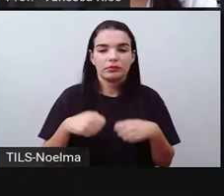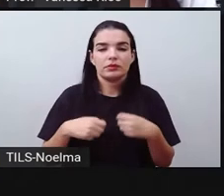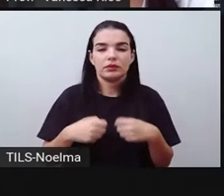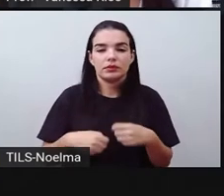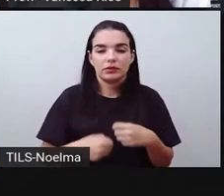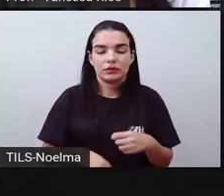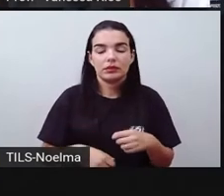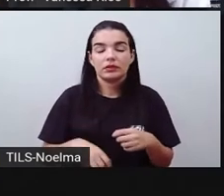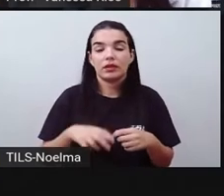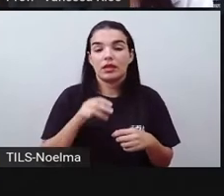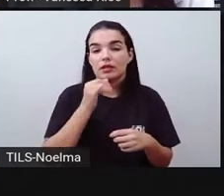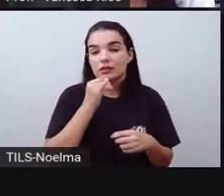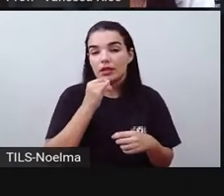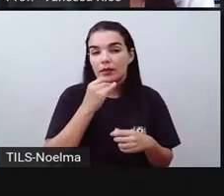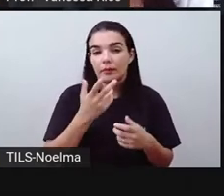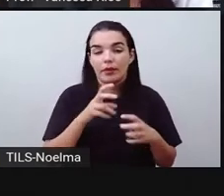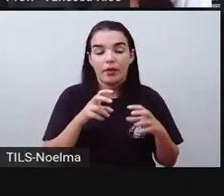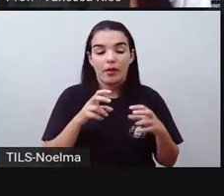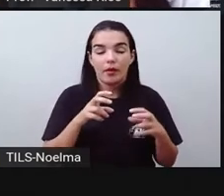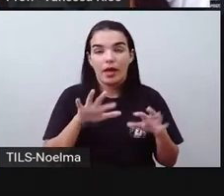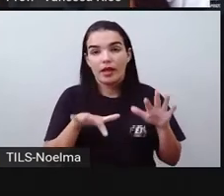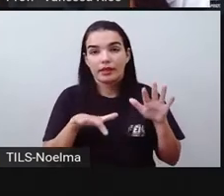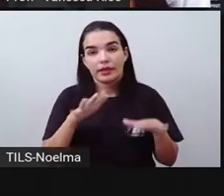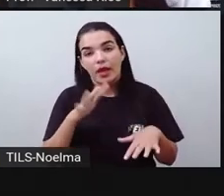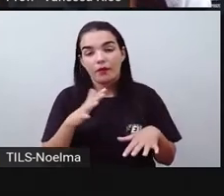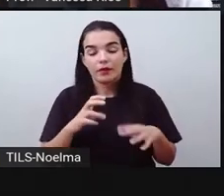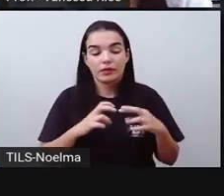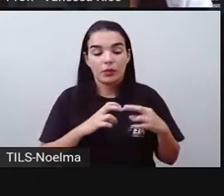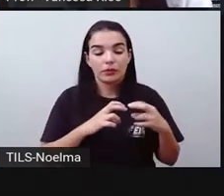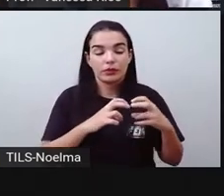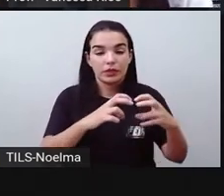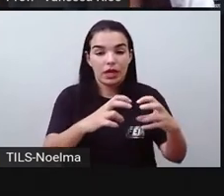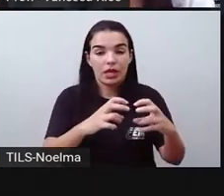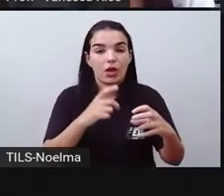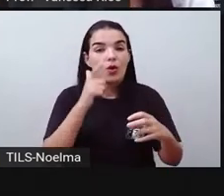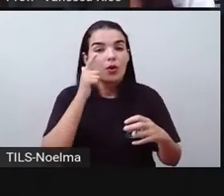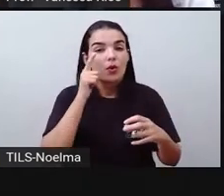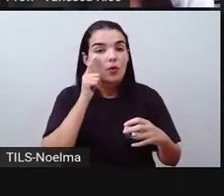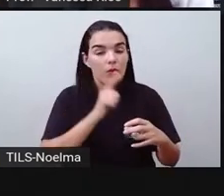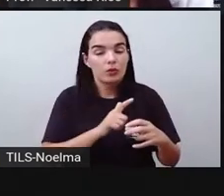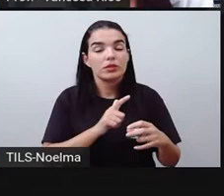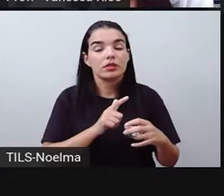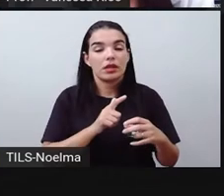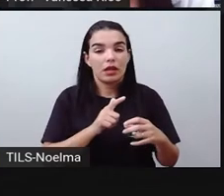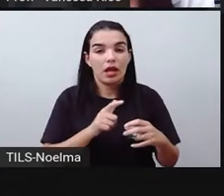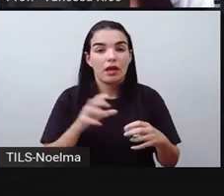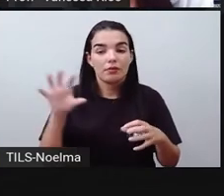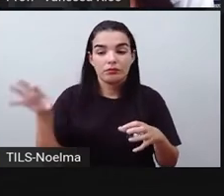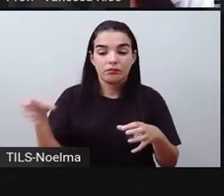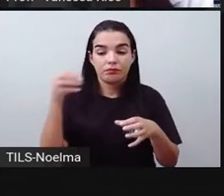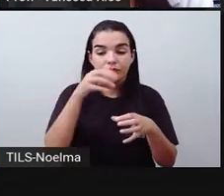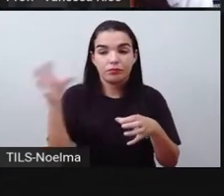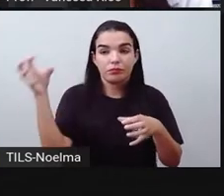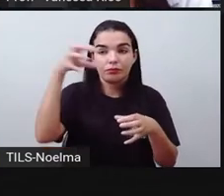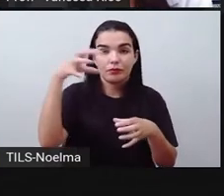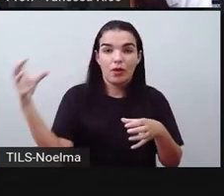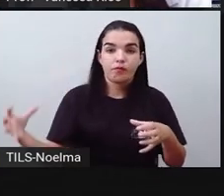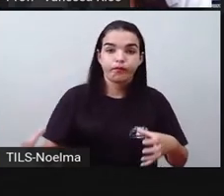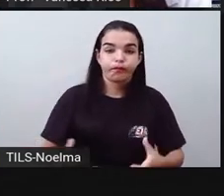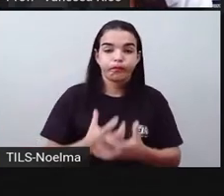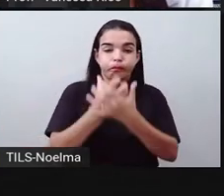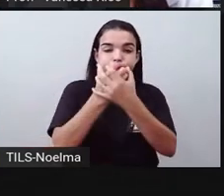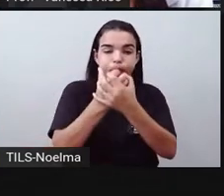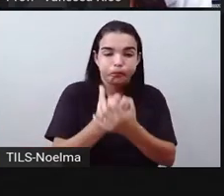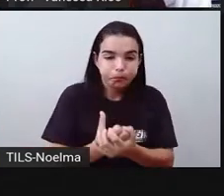uma produção e talvez um trem conseguiria dar conta, né? Numa proporção, uma quantidade ou numa necessidade